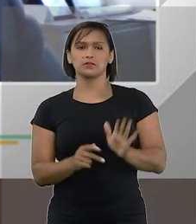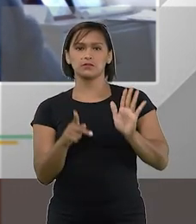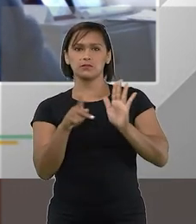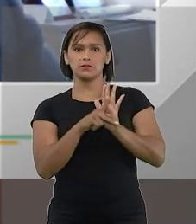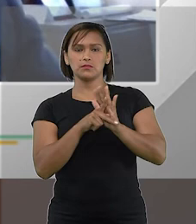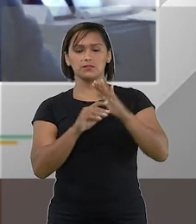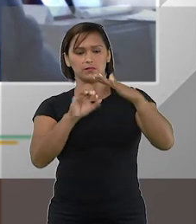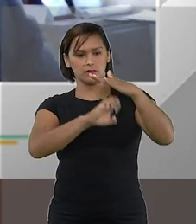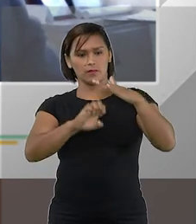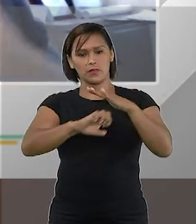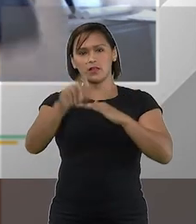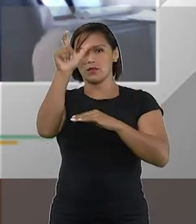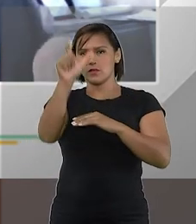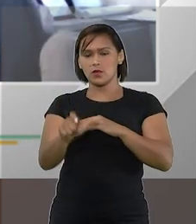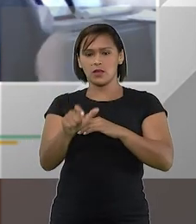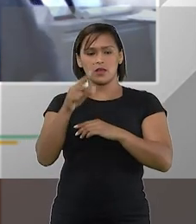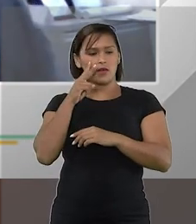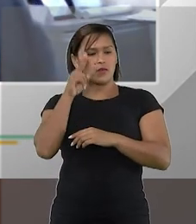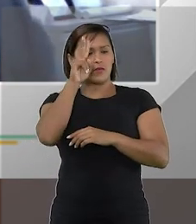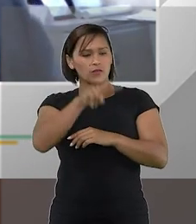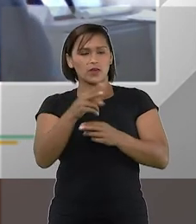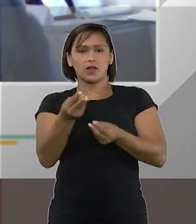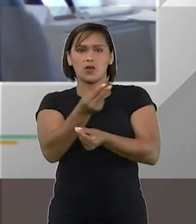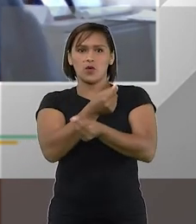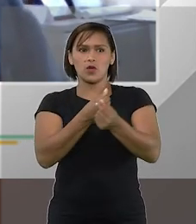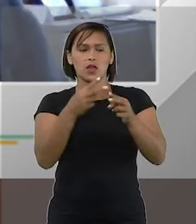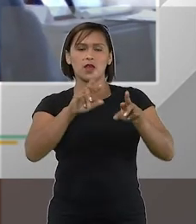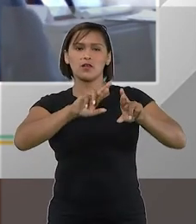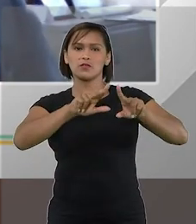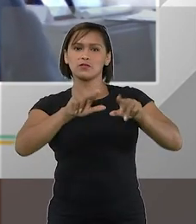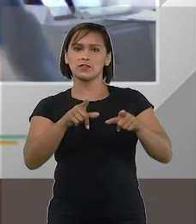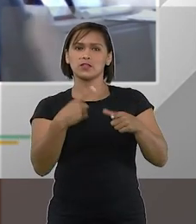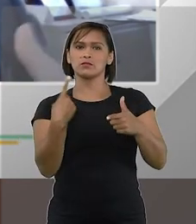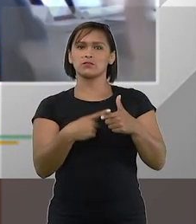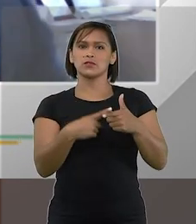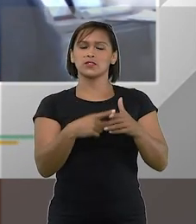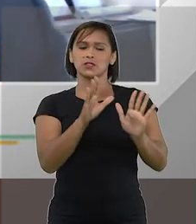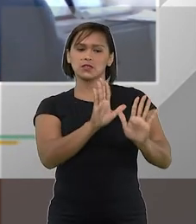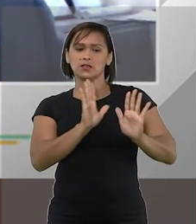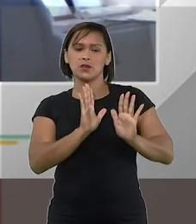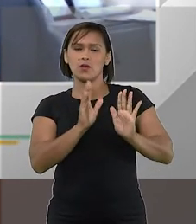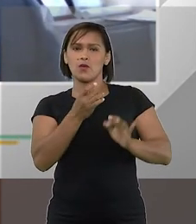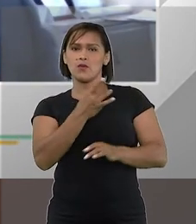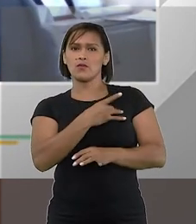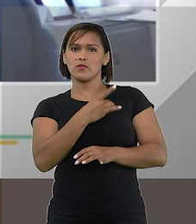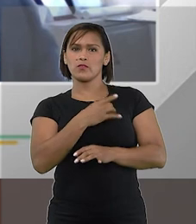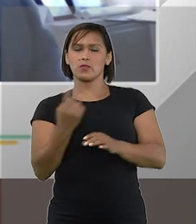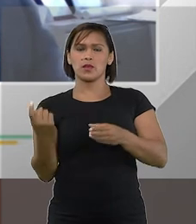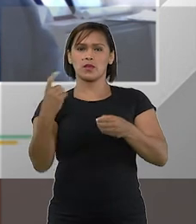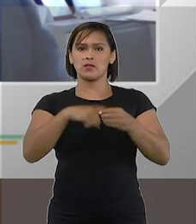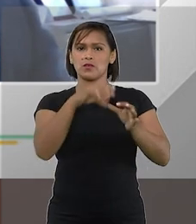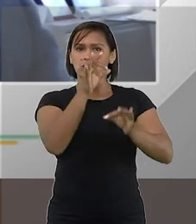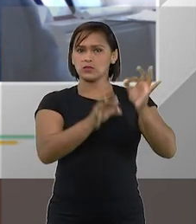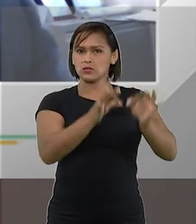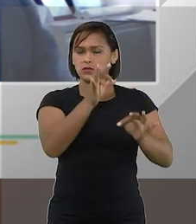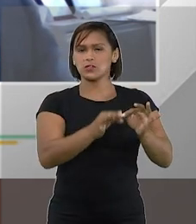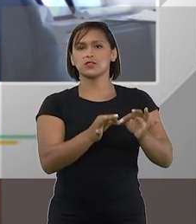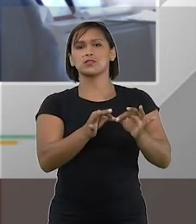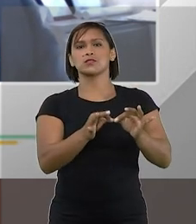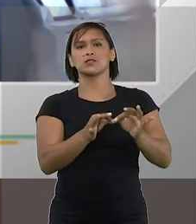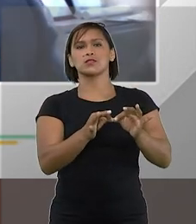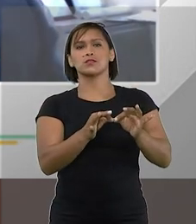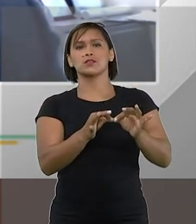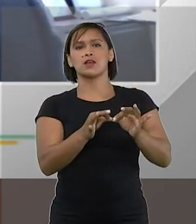próprio empresário vai olhar a falência com outros olhos ao invés de se lançar numa recuperação judicial